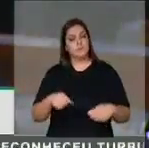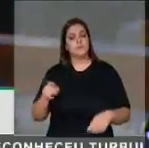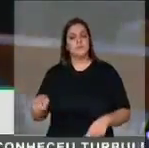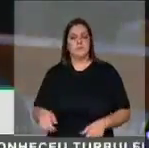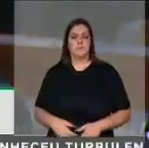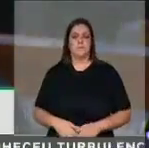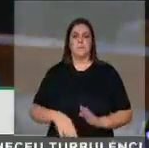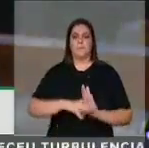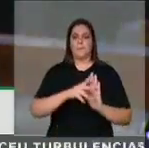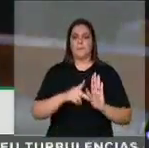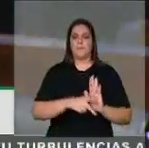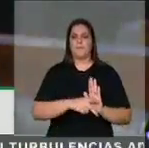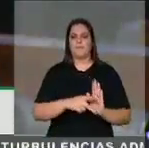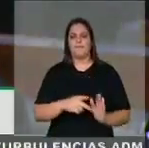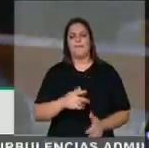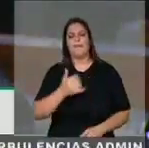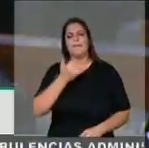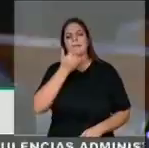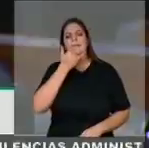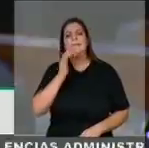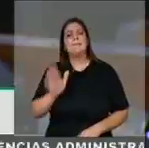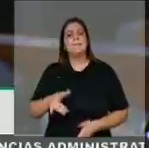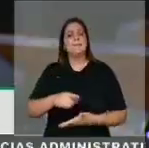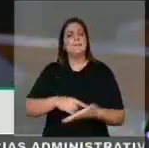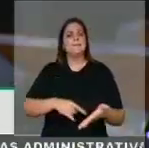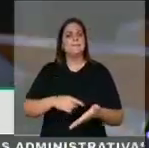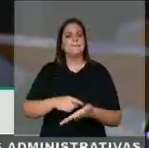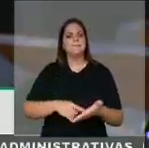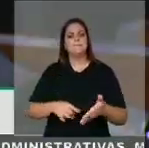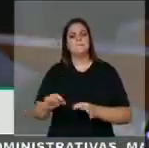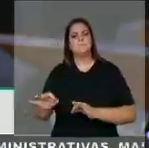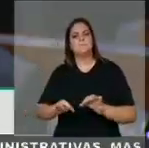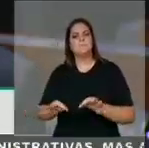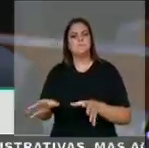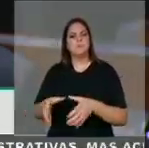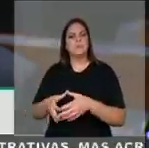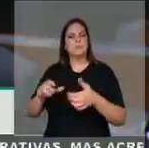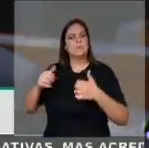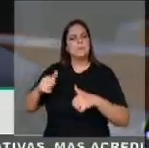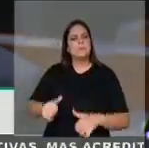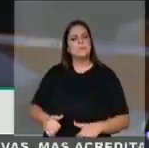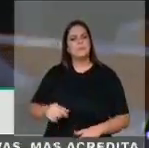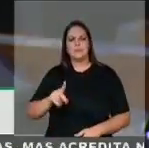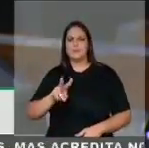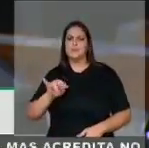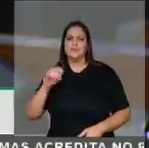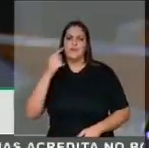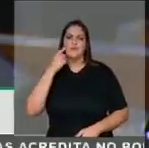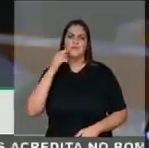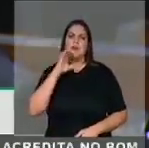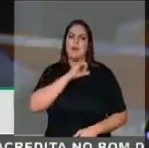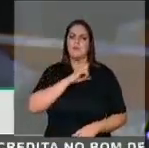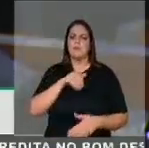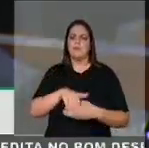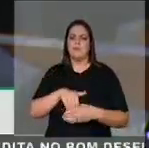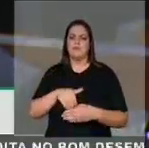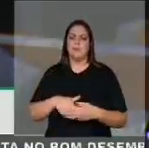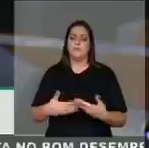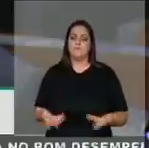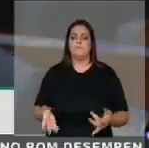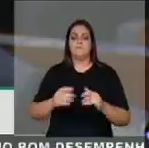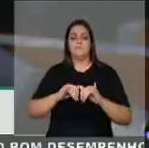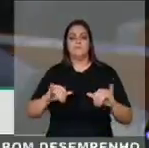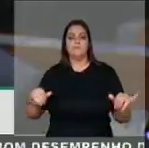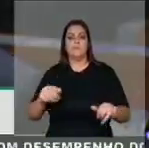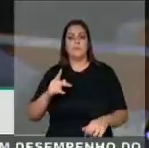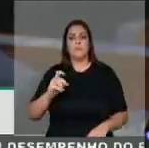já tem comissão especial montada, já está em andamento. Eu tenho certeza que a vossa excelência em breve irá votar, mas também quero aproveitar a oportunidade para lembrar